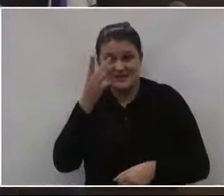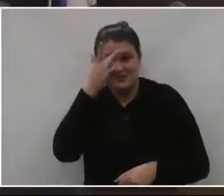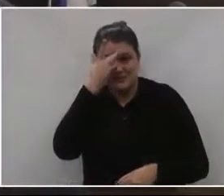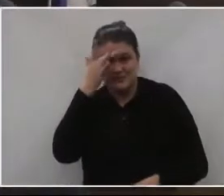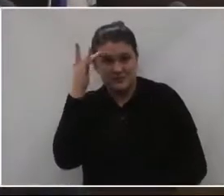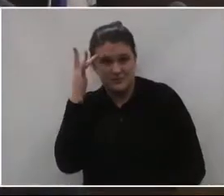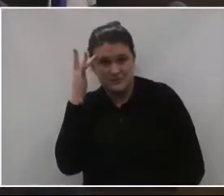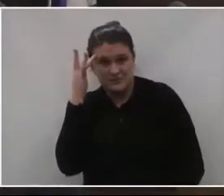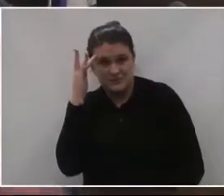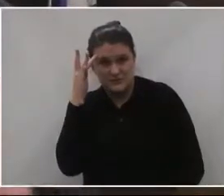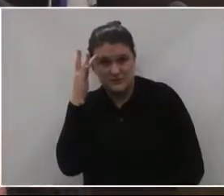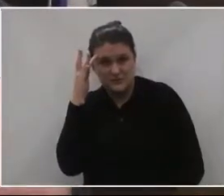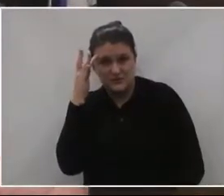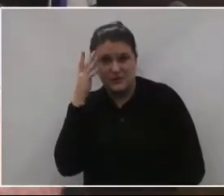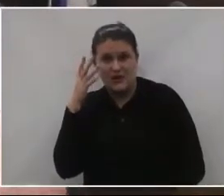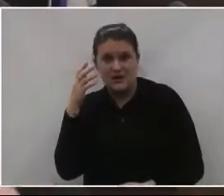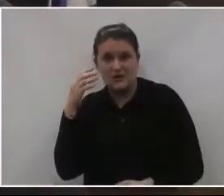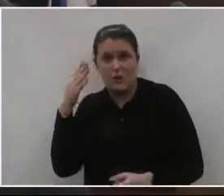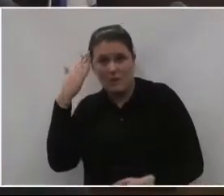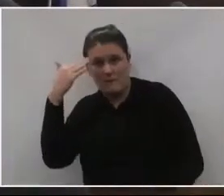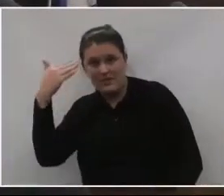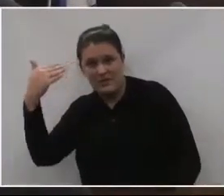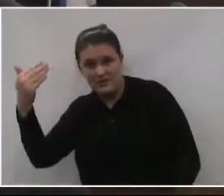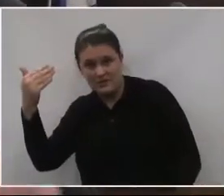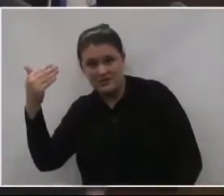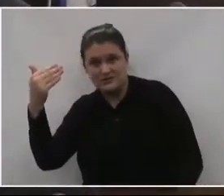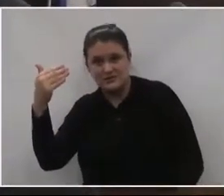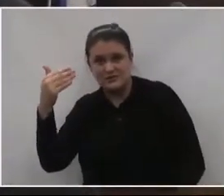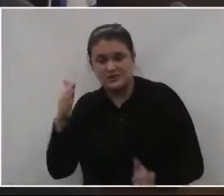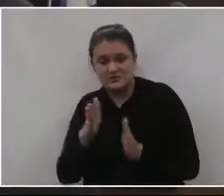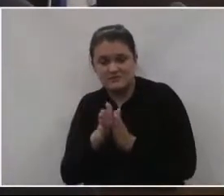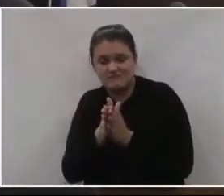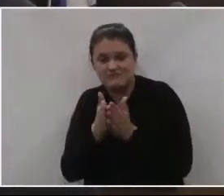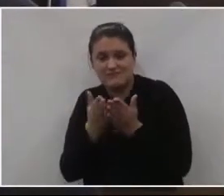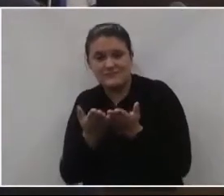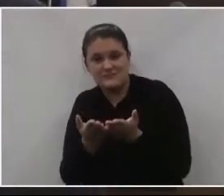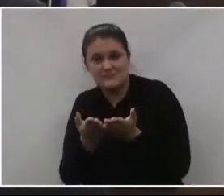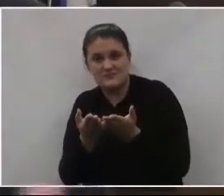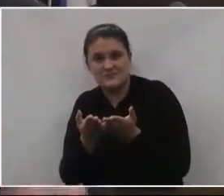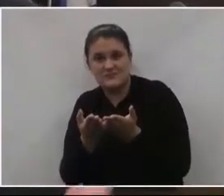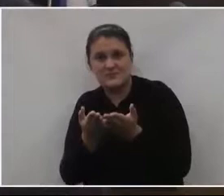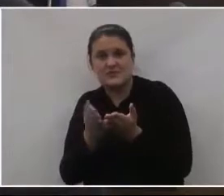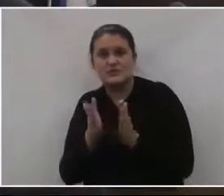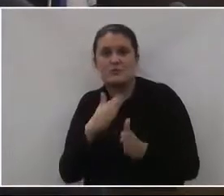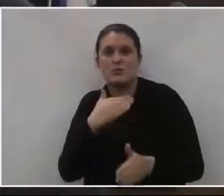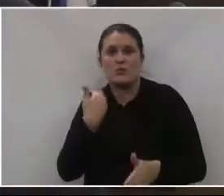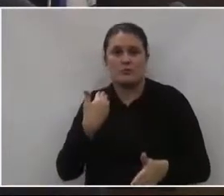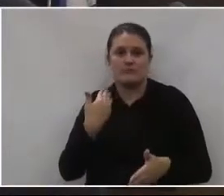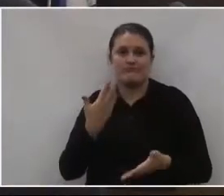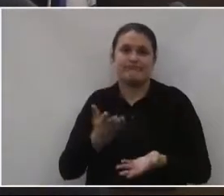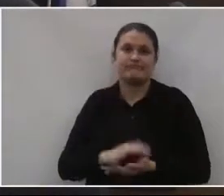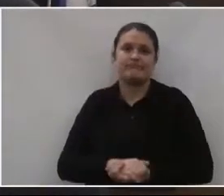pessoas que seriam homenageadas no lançamento, se foram.